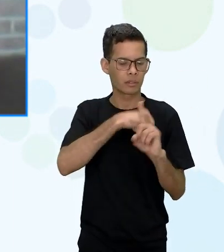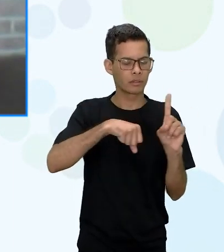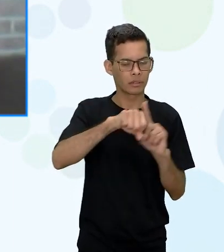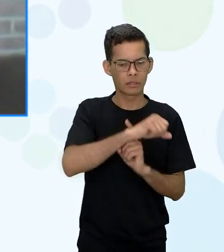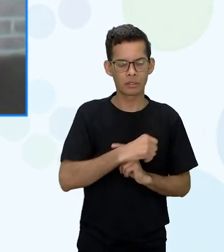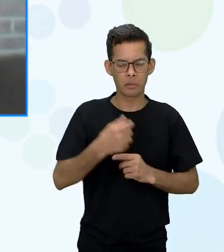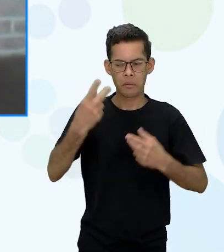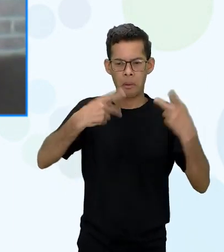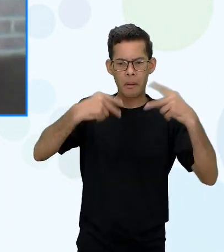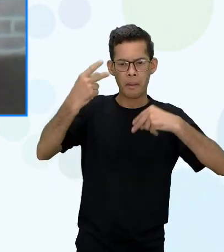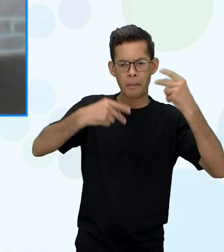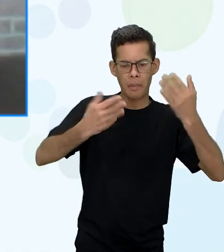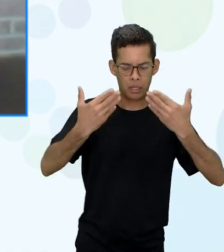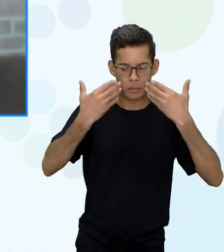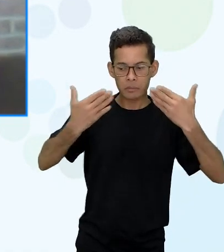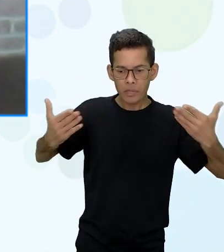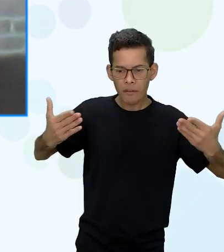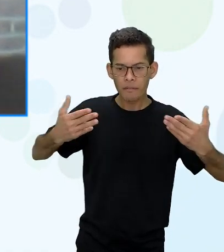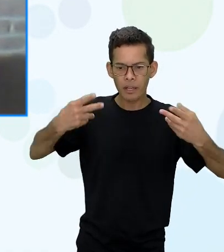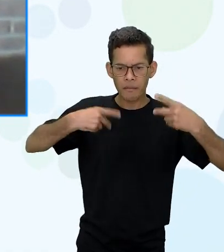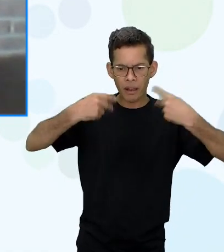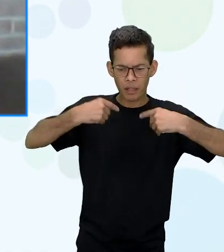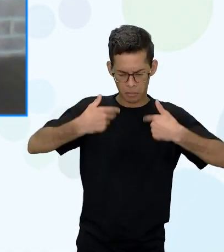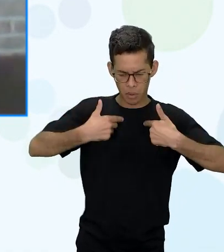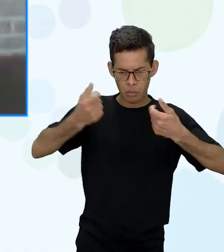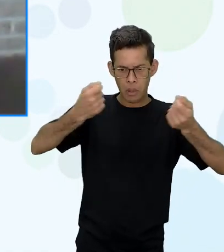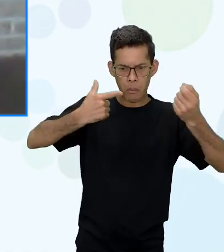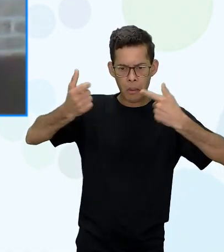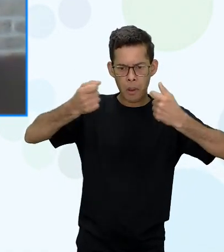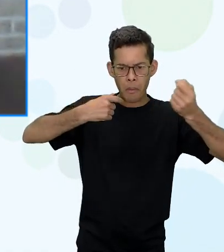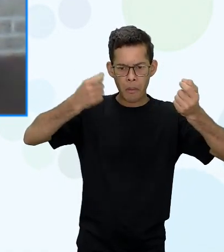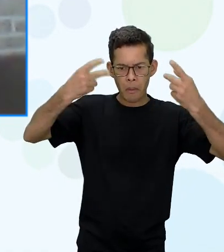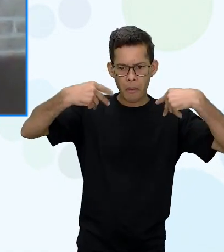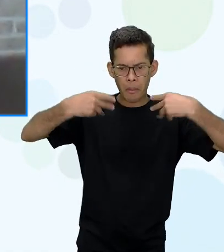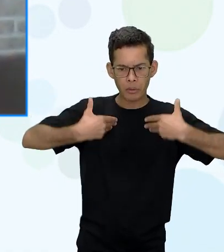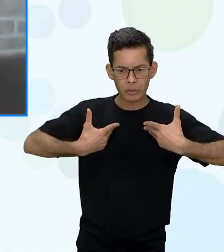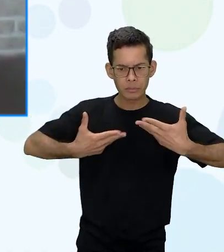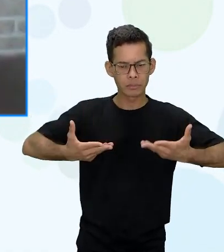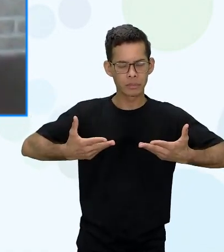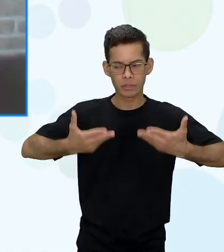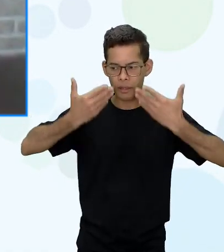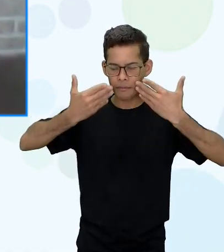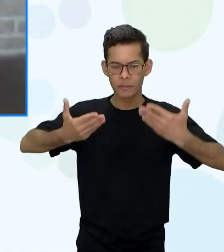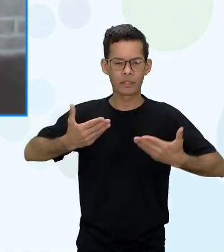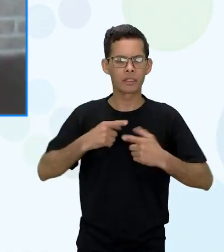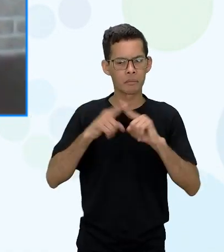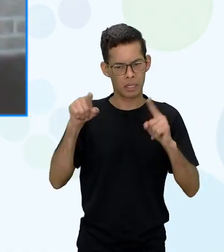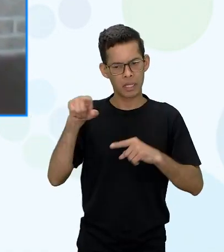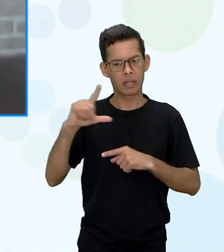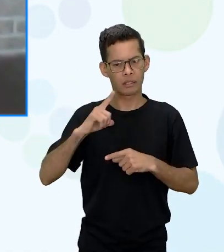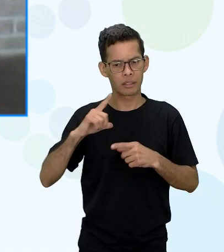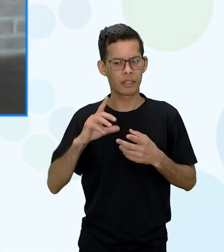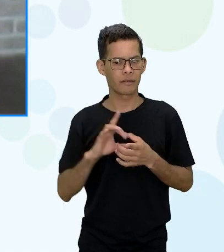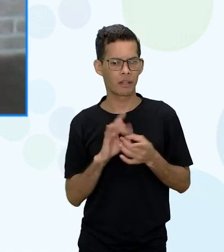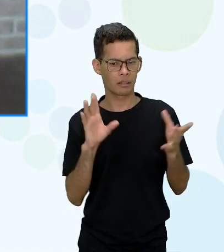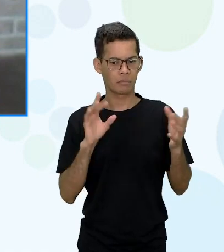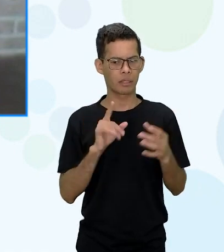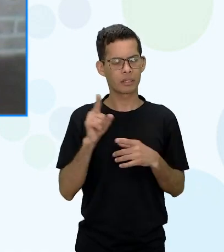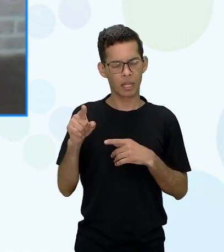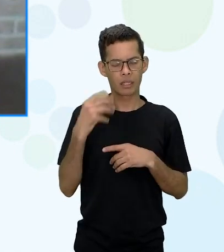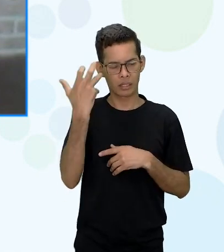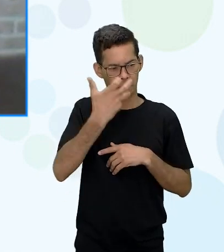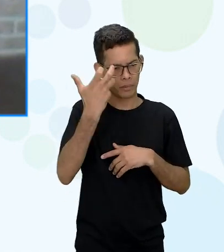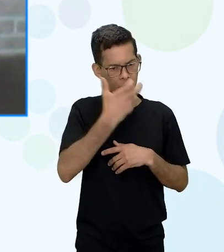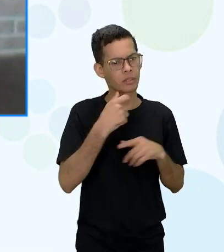presença dela mas como se ela fosse um invisível também né mas ela teve sim essa liberdade mas ela também teve essa